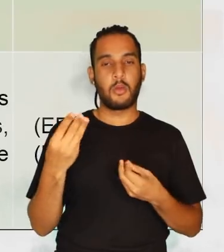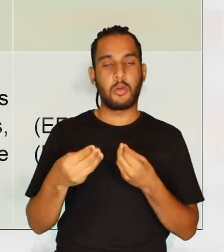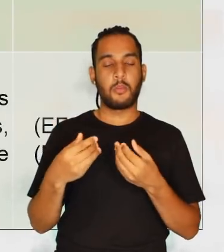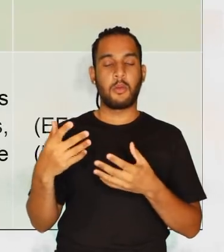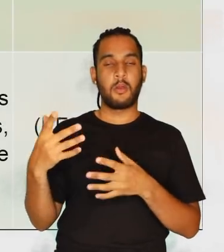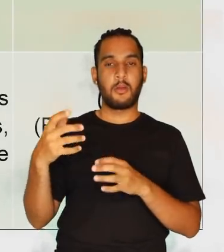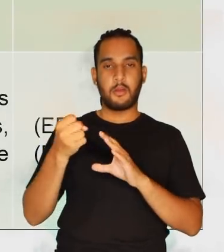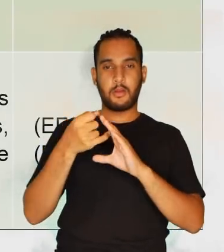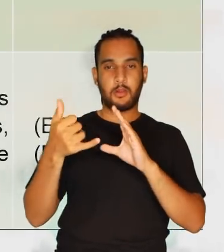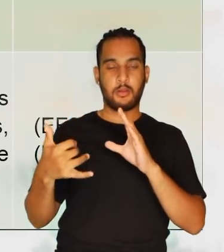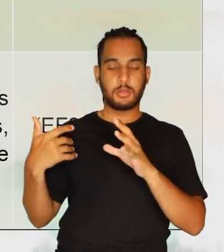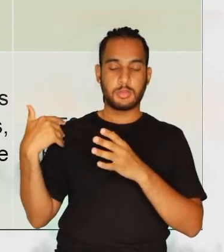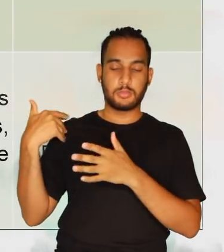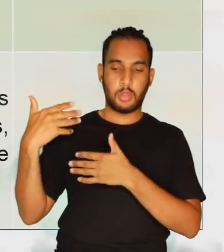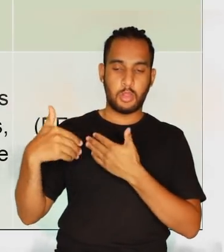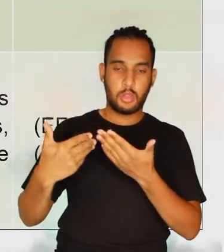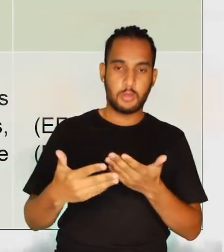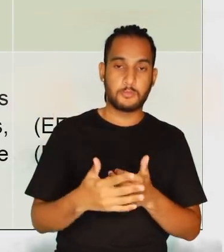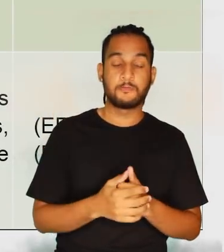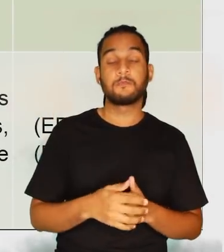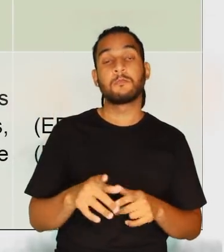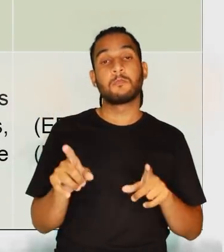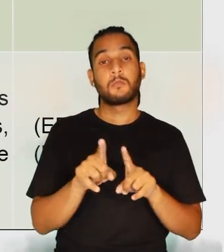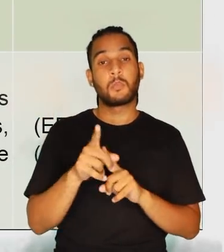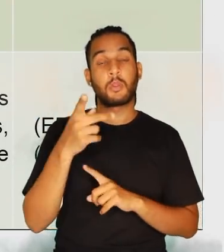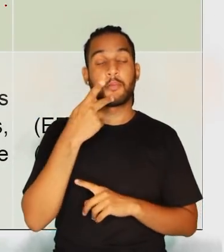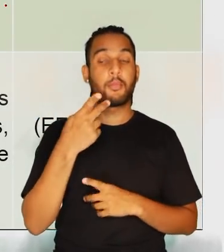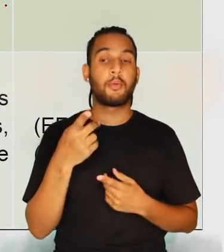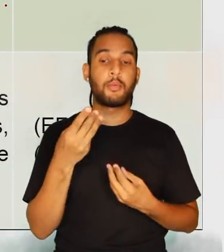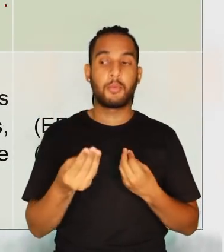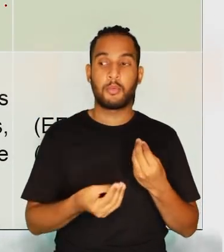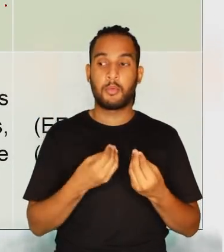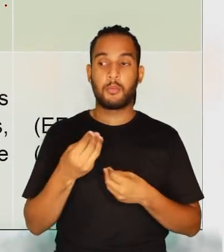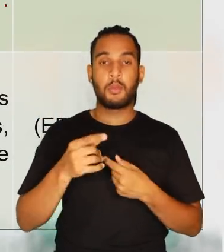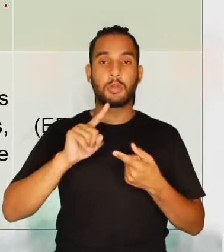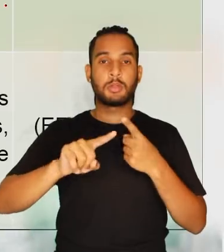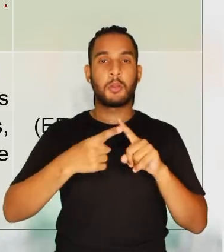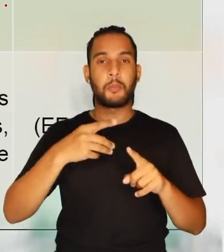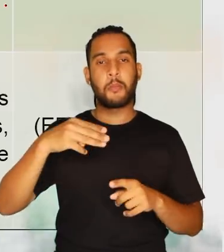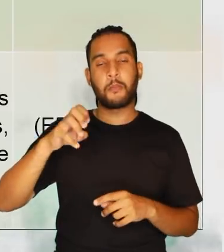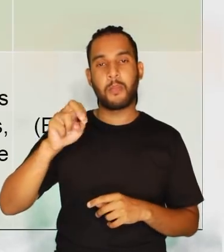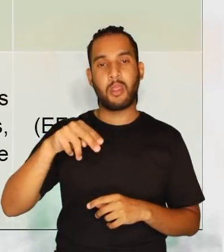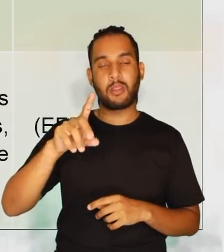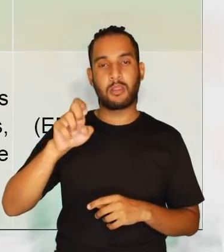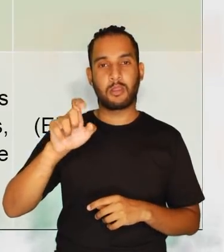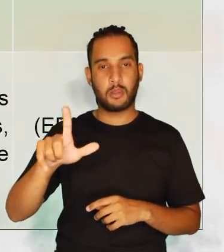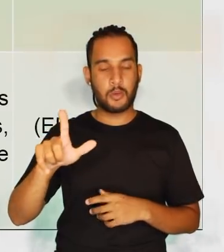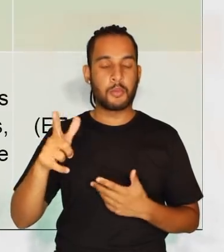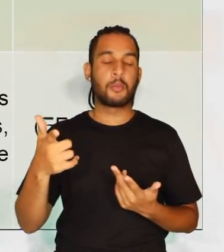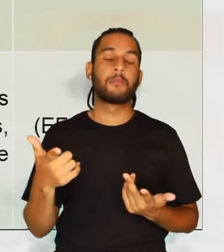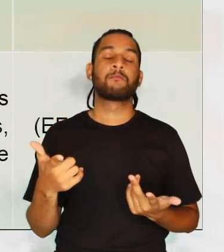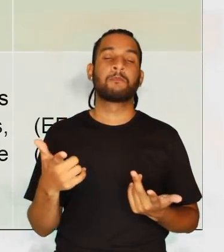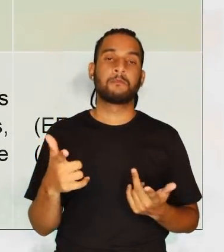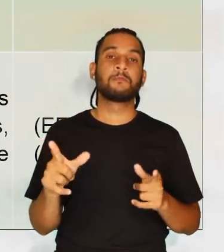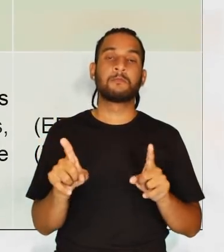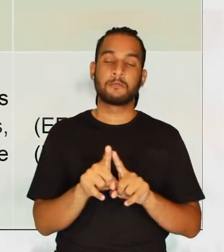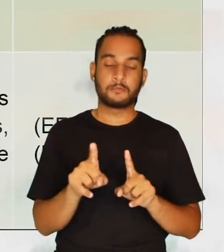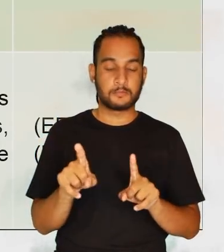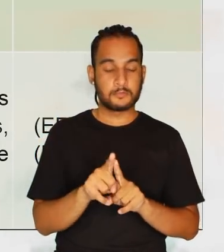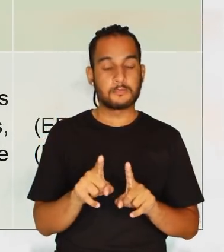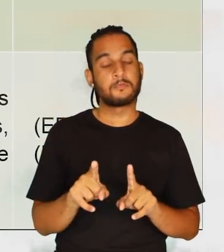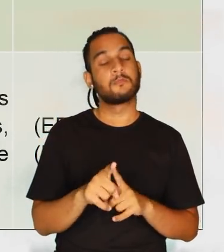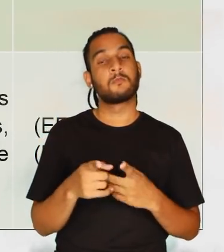de transmissão de características, essas outras aqui, vamos falar sobre discussão da ideia de Mendel, vai falar essa aqui